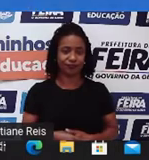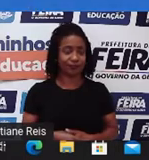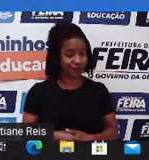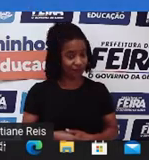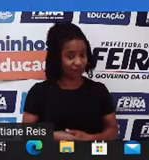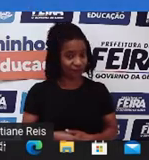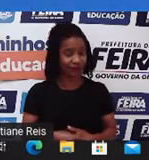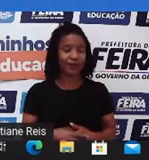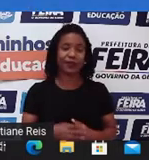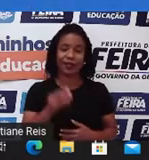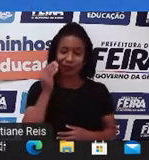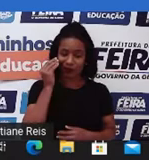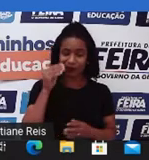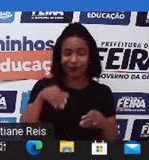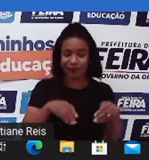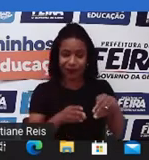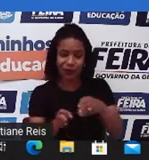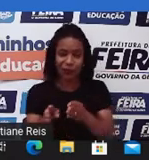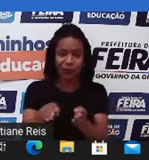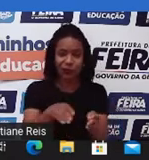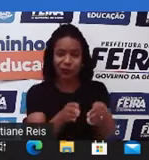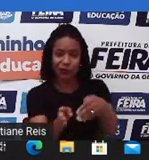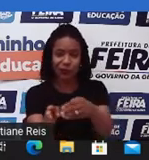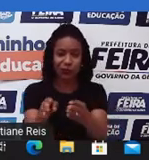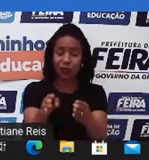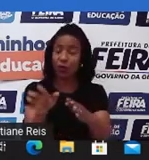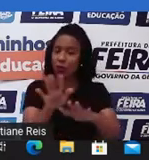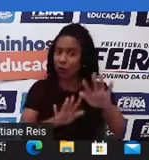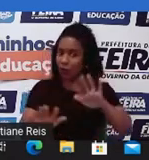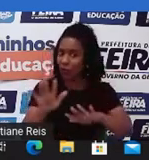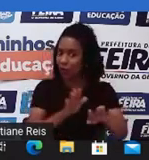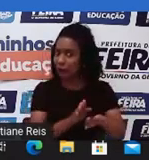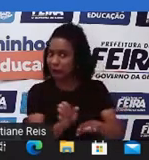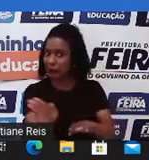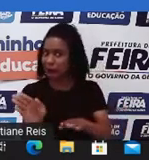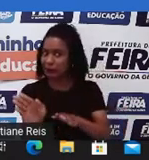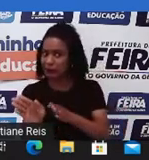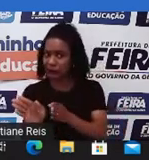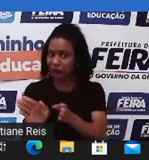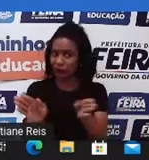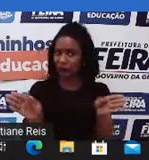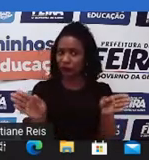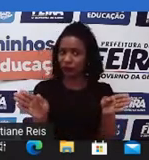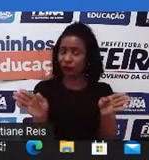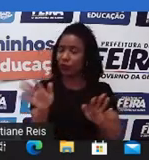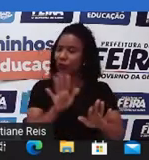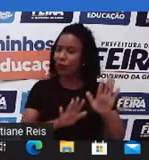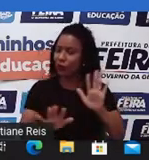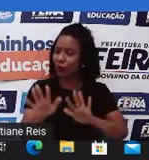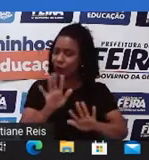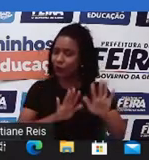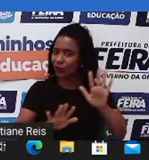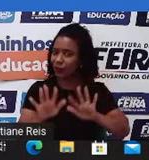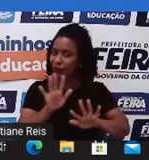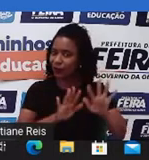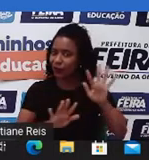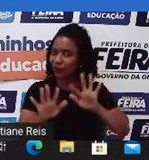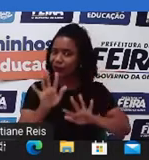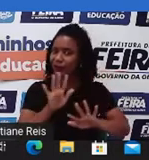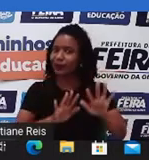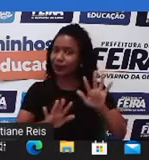Atravesse as corredeiras usando o bom senso. Cuidado com os fissures. Ok, students?